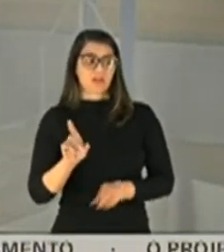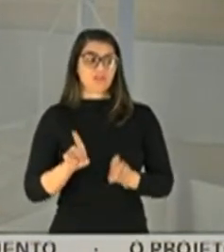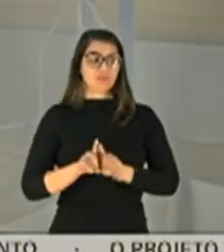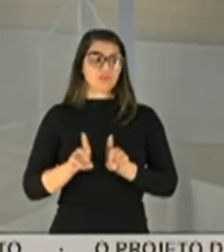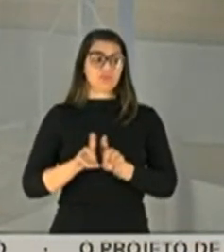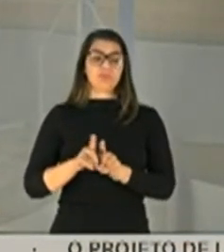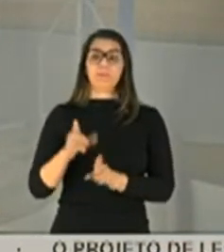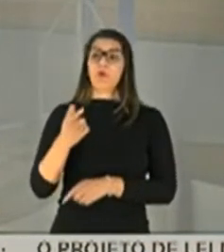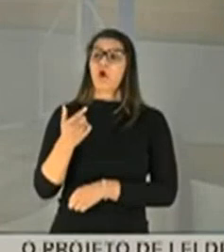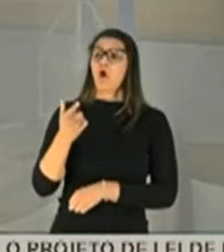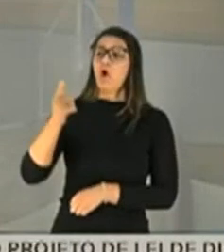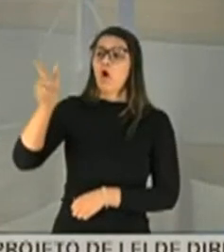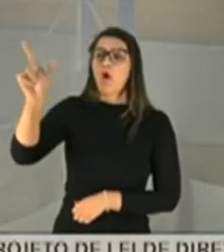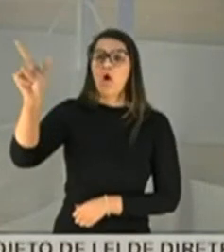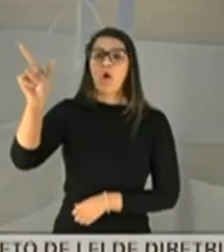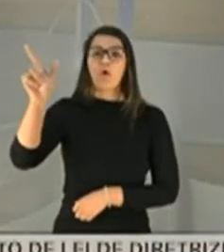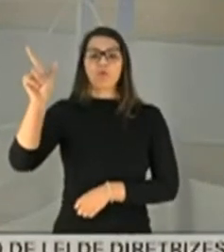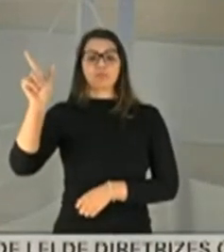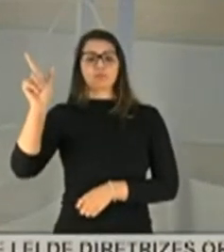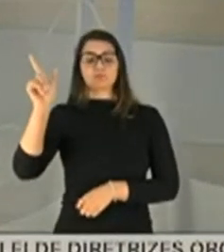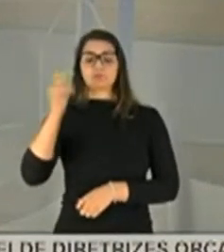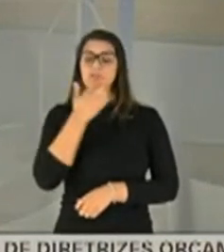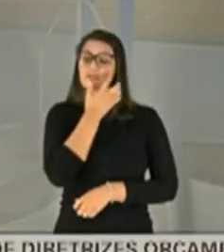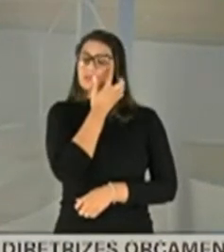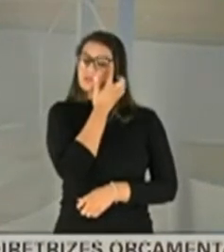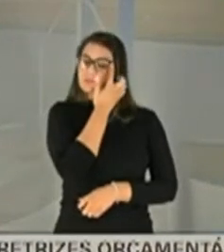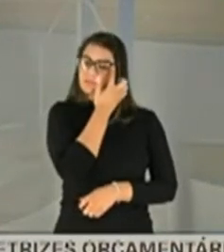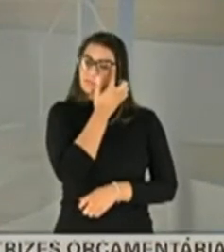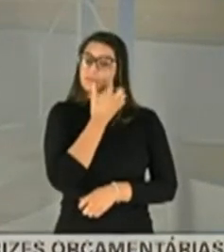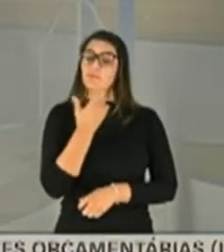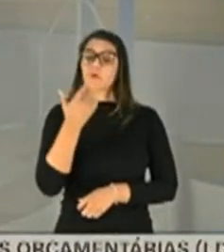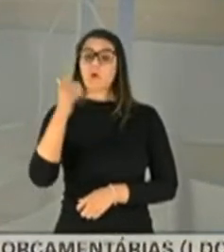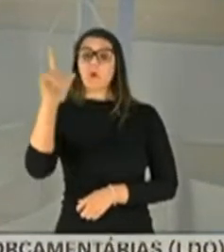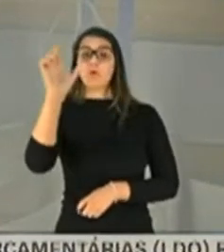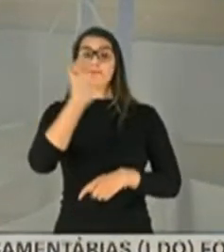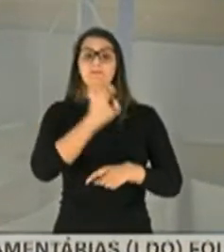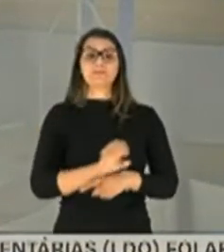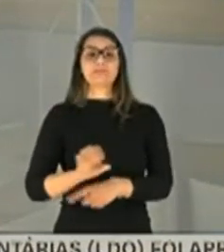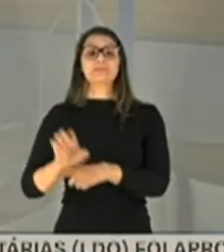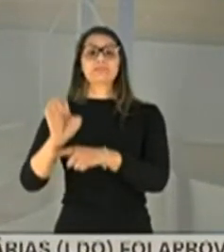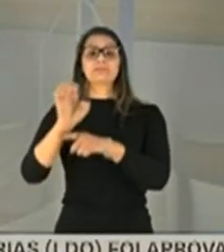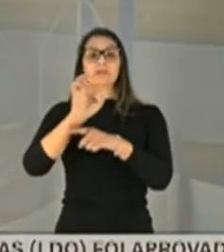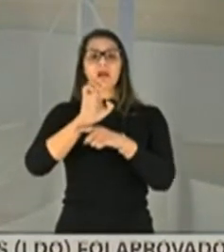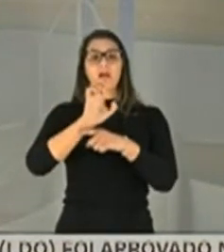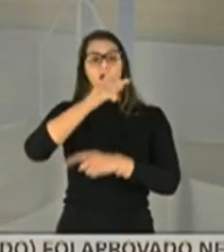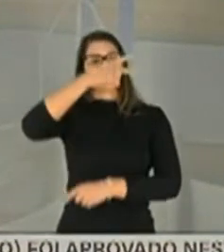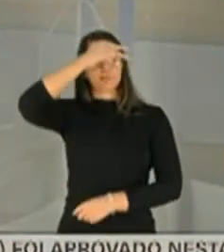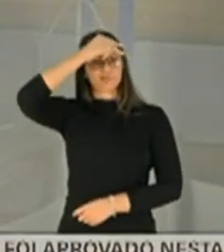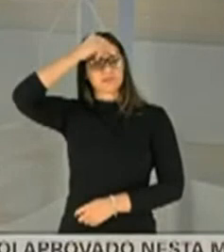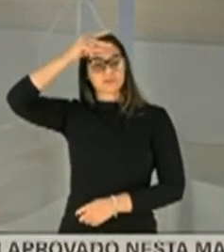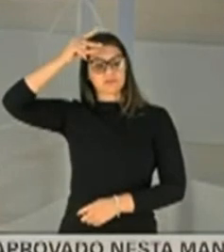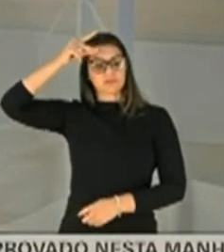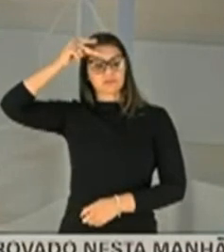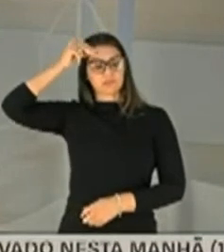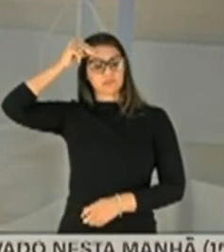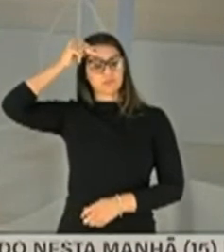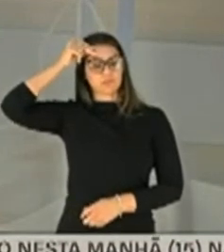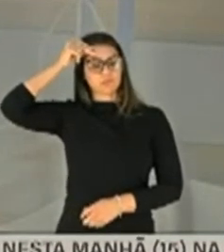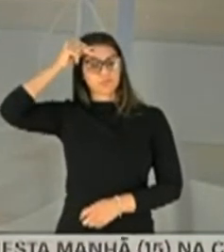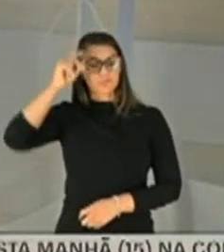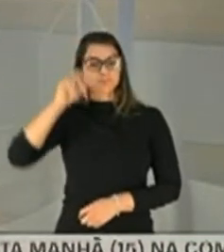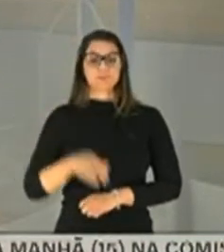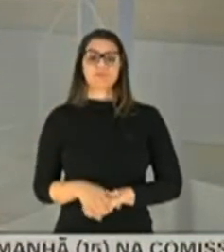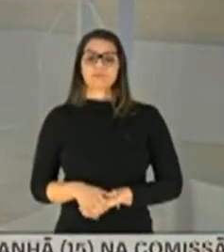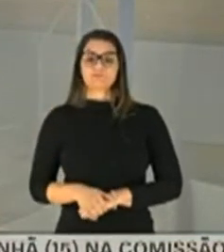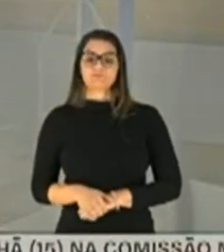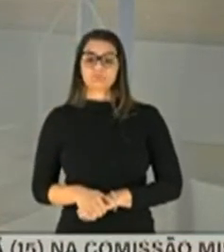organismos, outros estados, municípios, o senhor